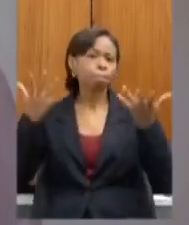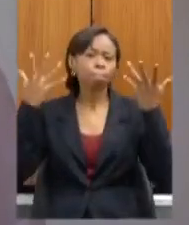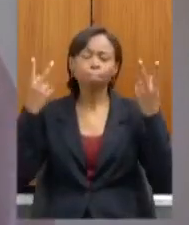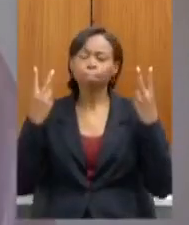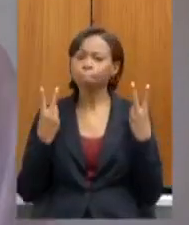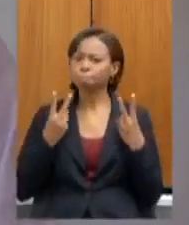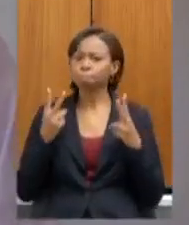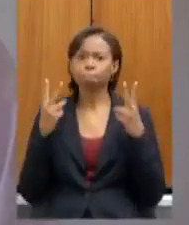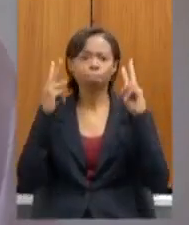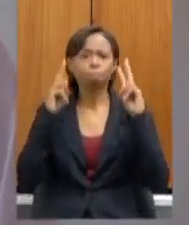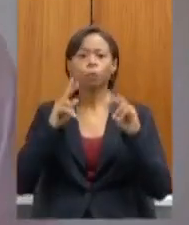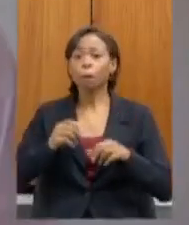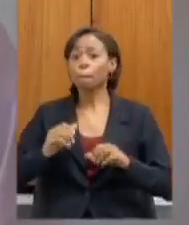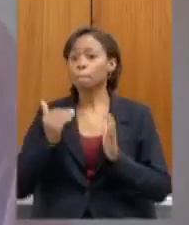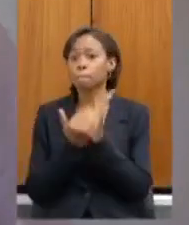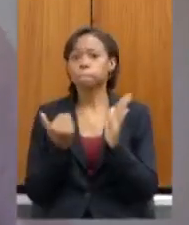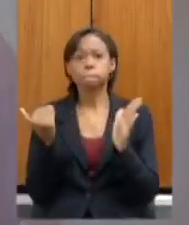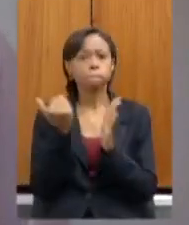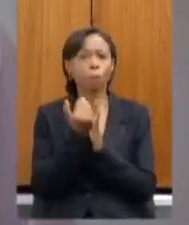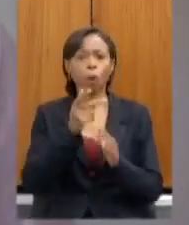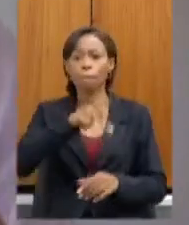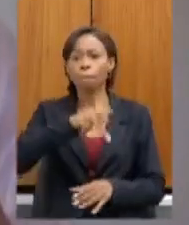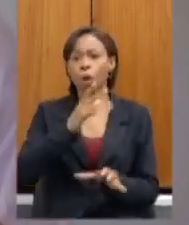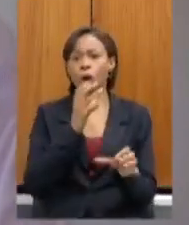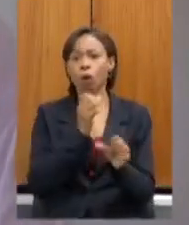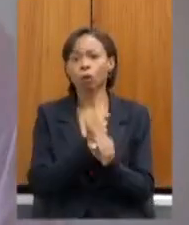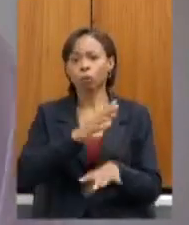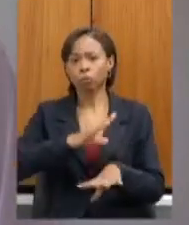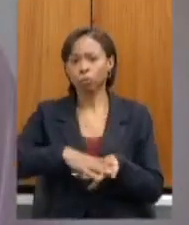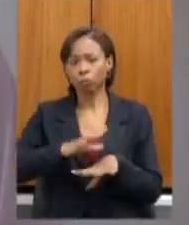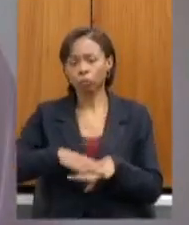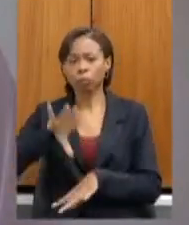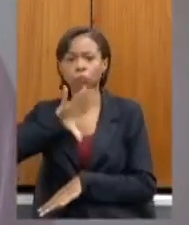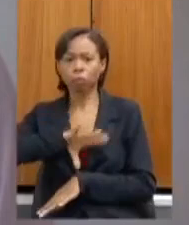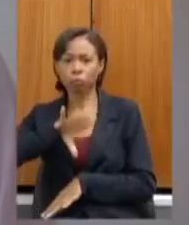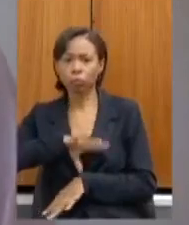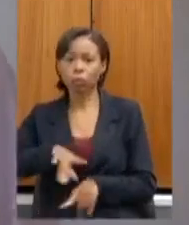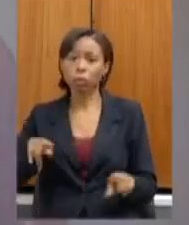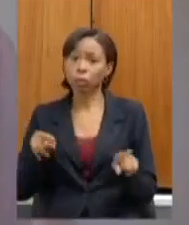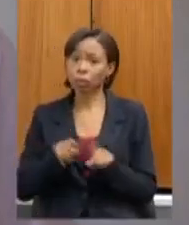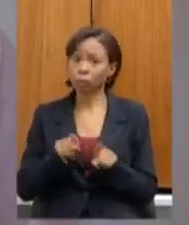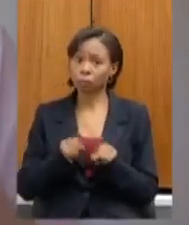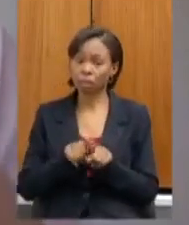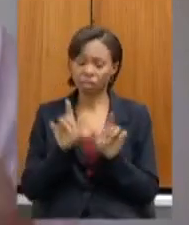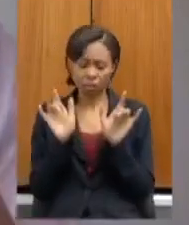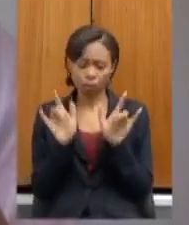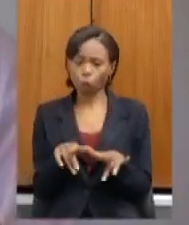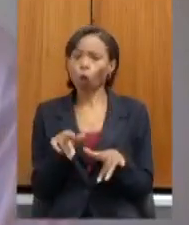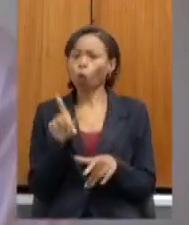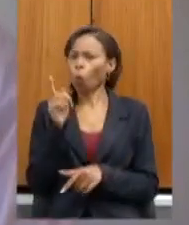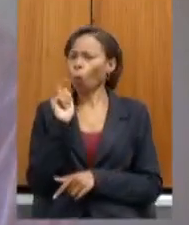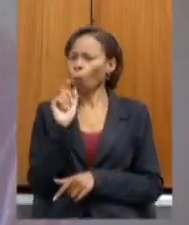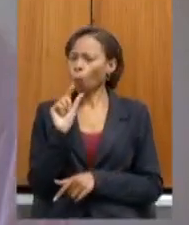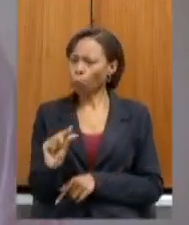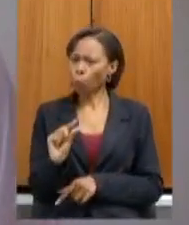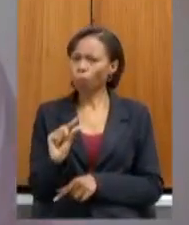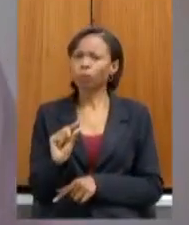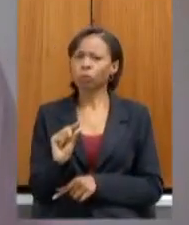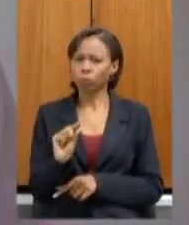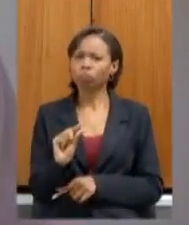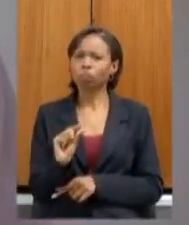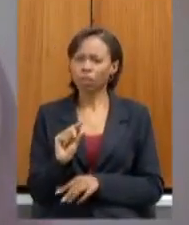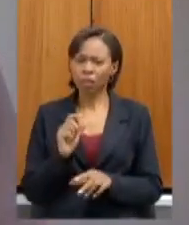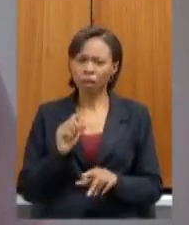notas em matemática e português o maior maior queda de abandono o maior reforço escolar da